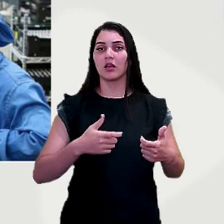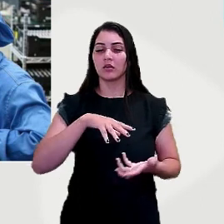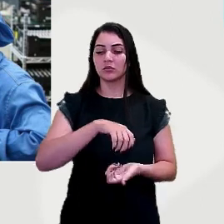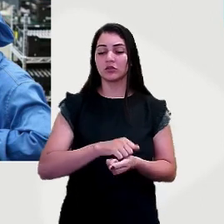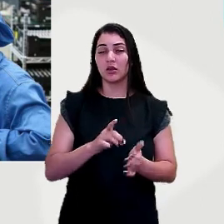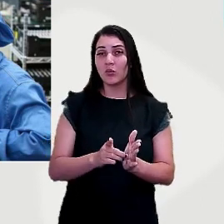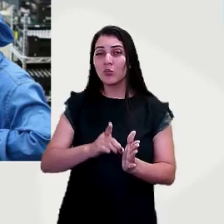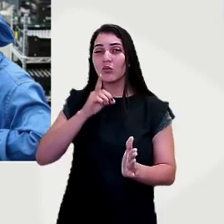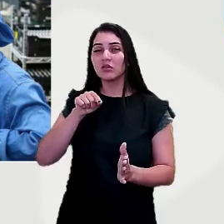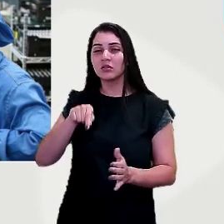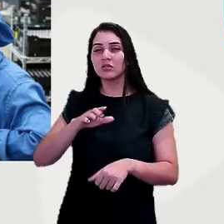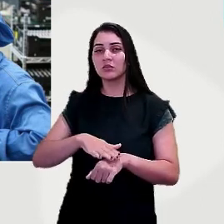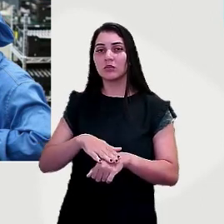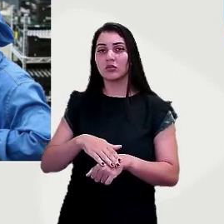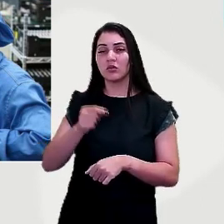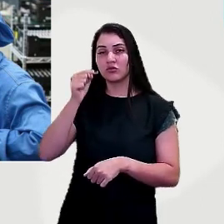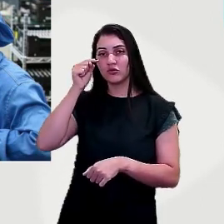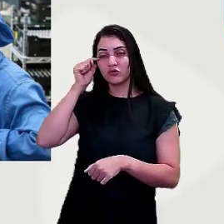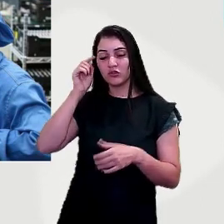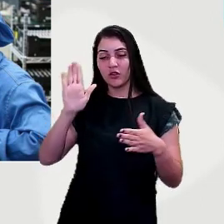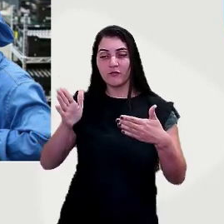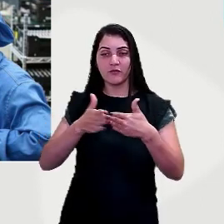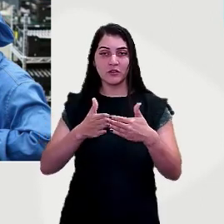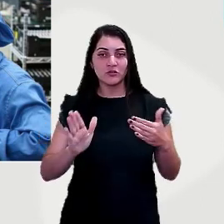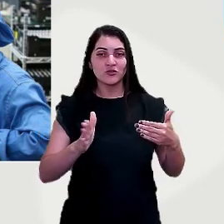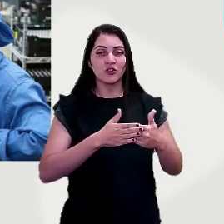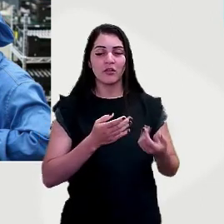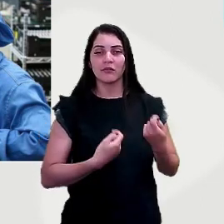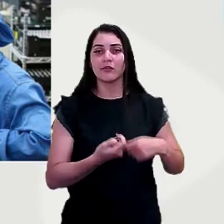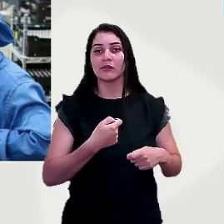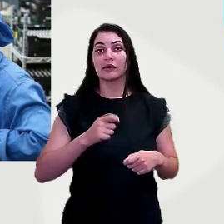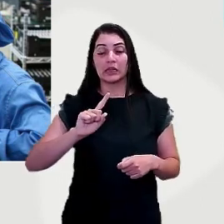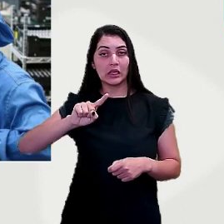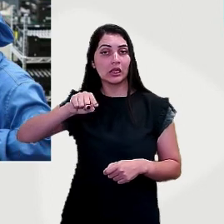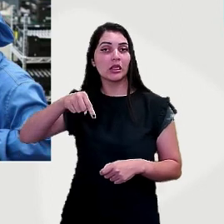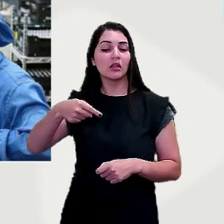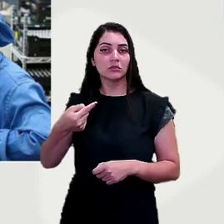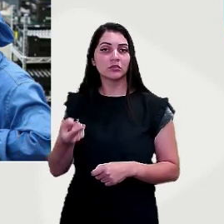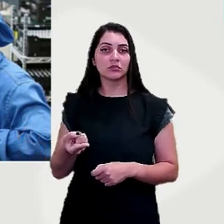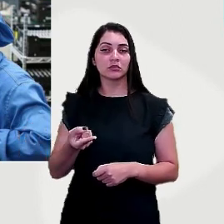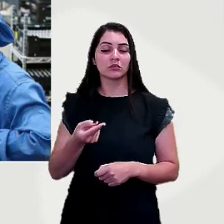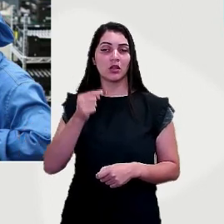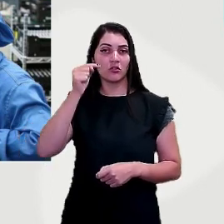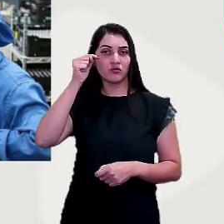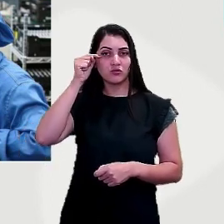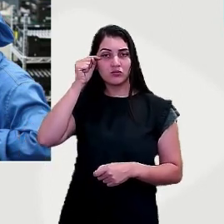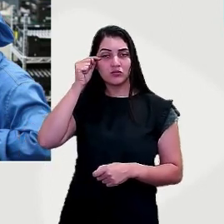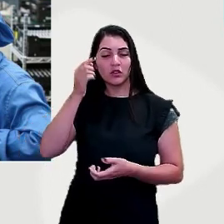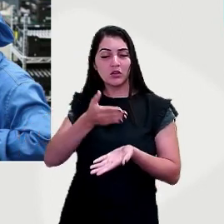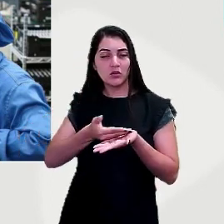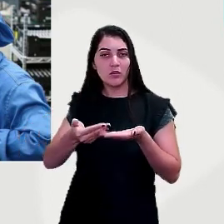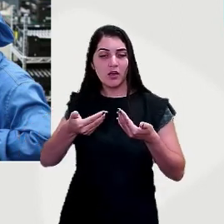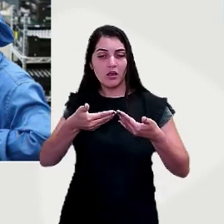desse período, a China era muito fechada economicamente. Aí, depois, a China vai começar a